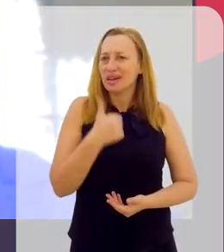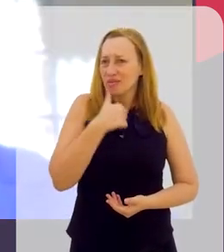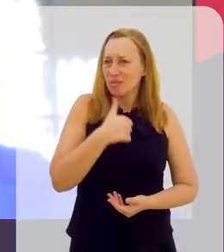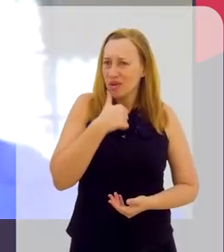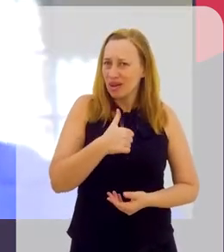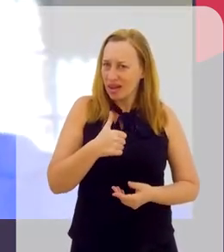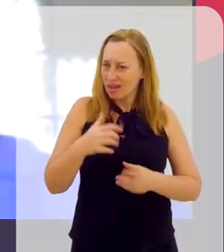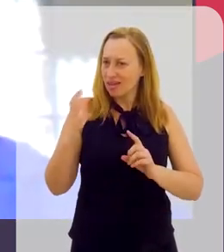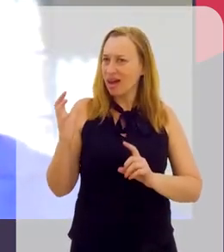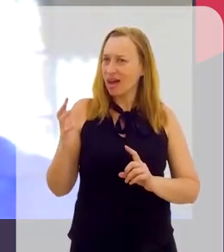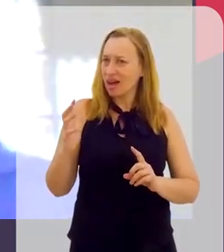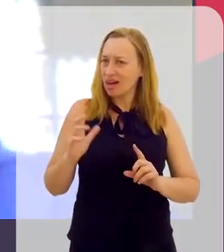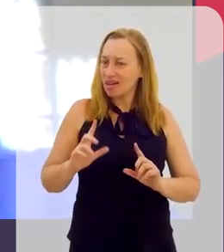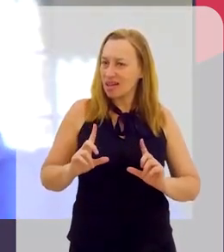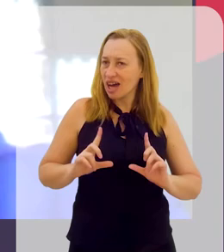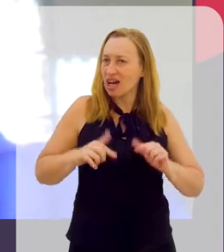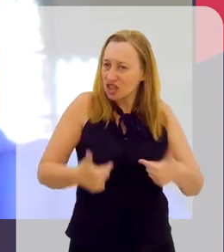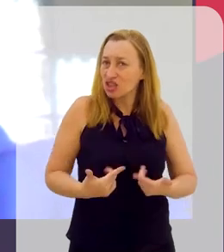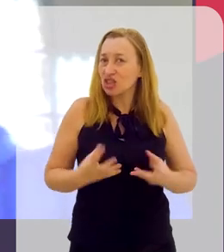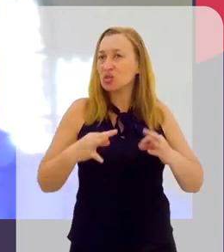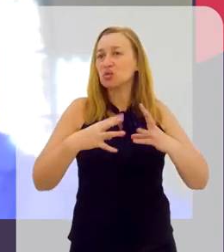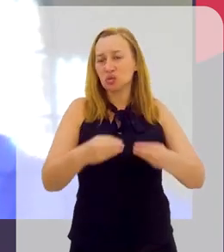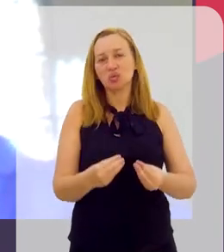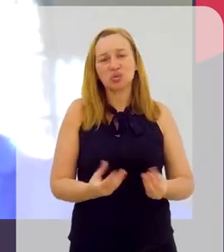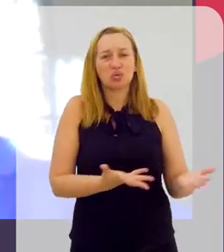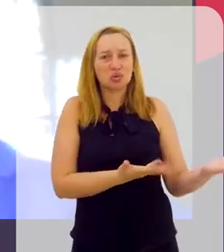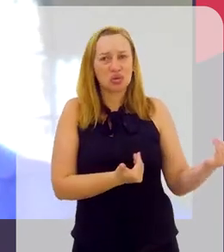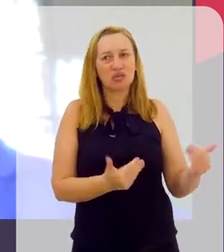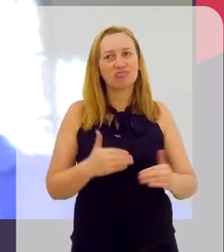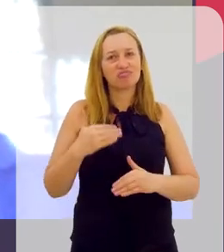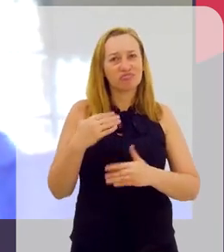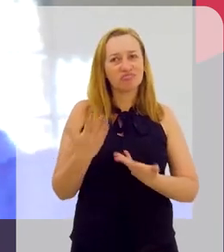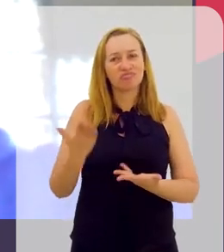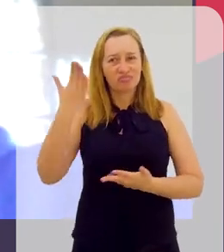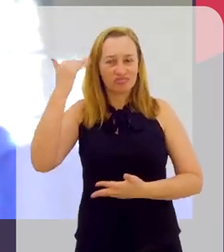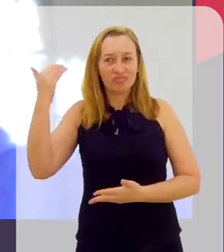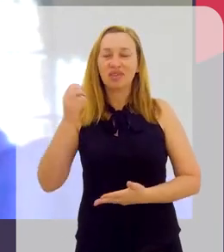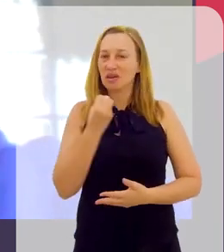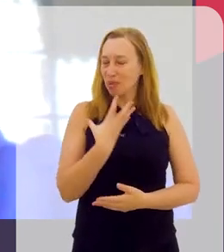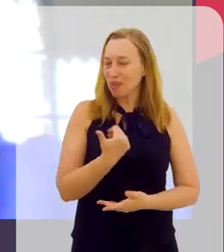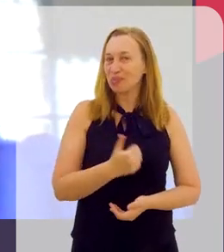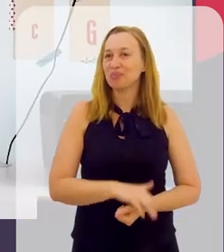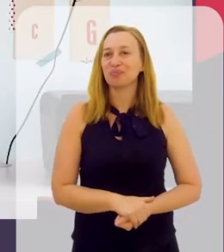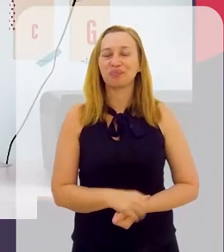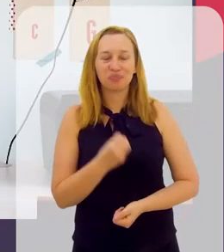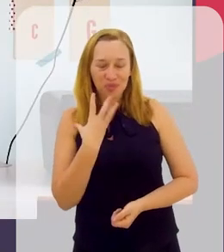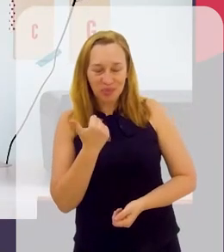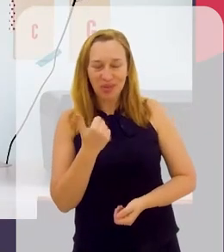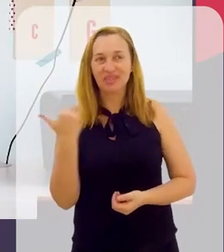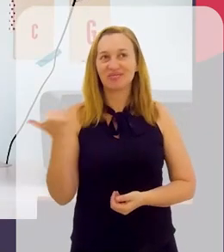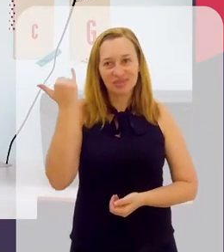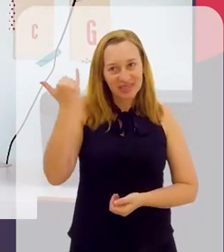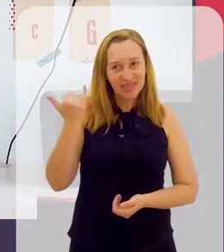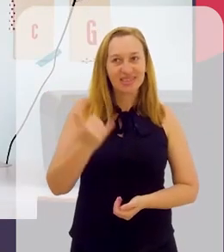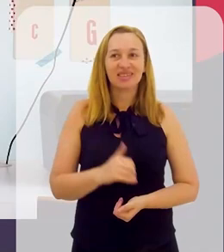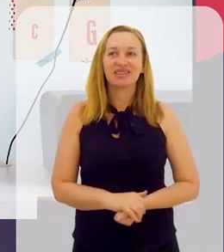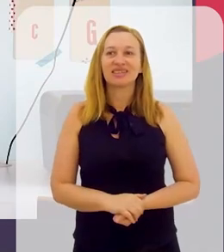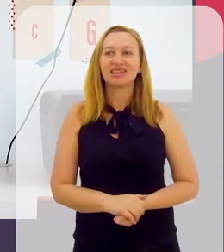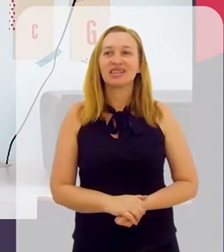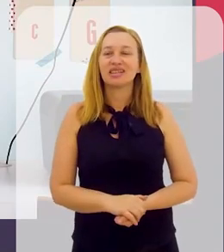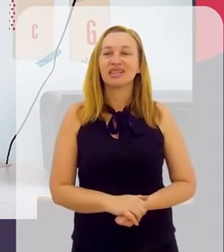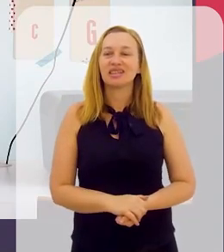bem, a mulherada está dominando tudo. Inclusive os jovens talentos já. Que bom, muito